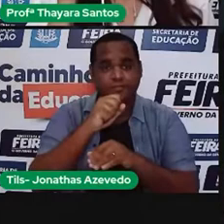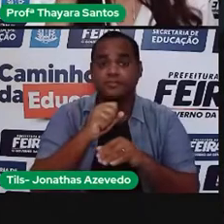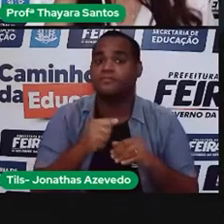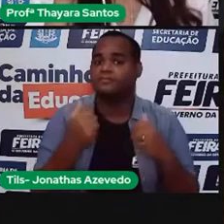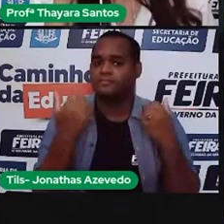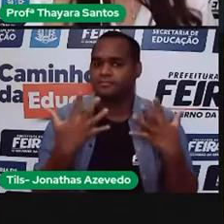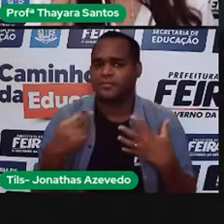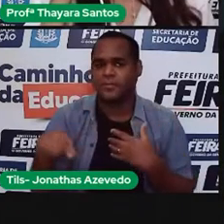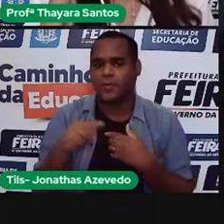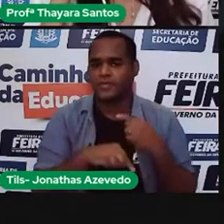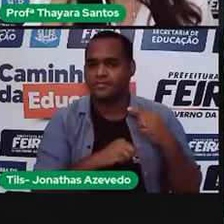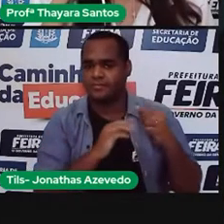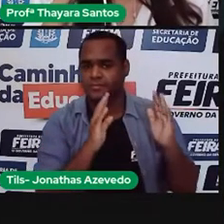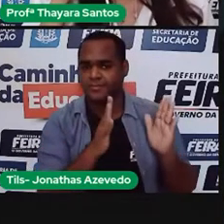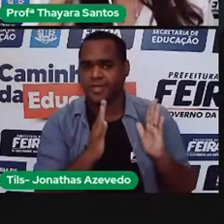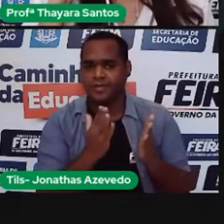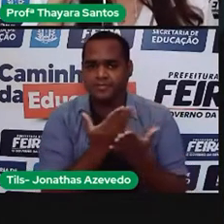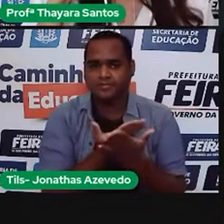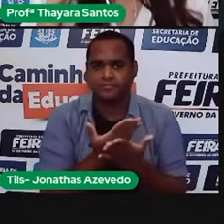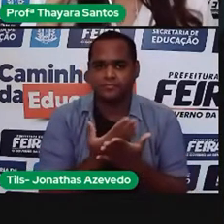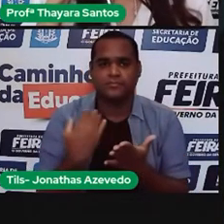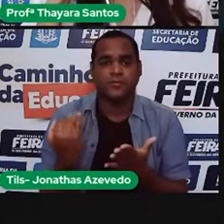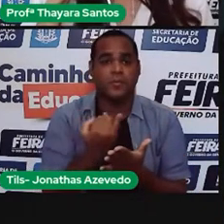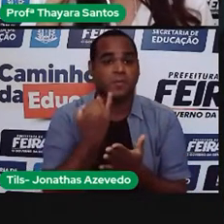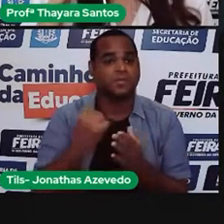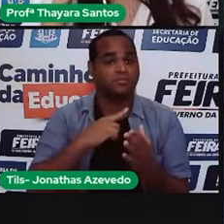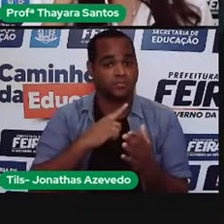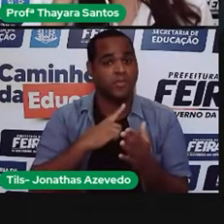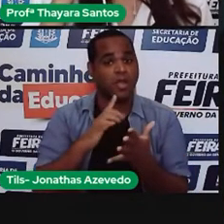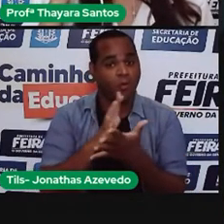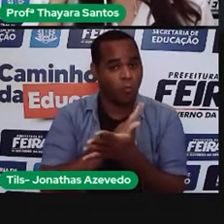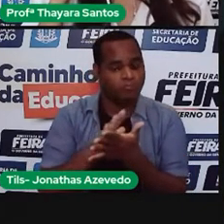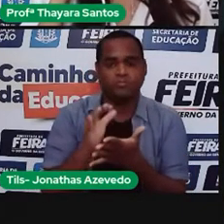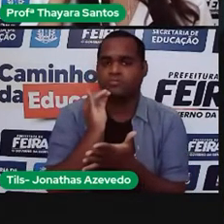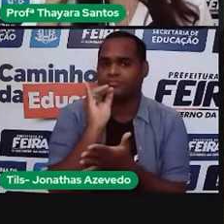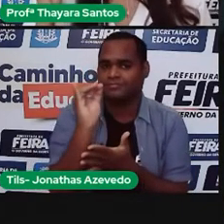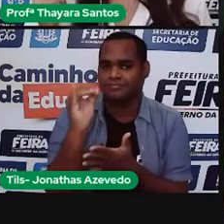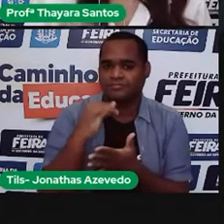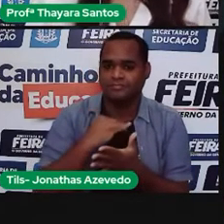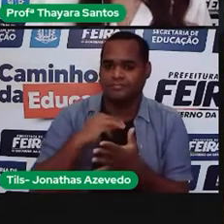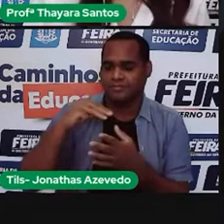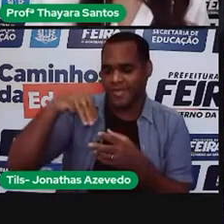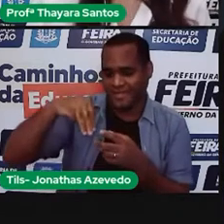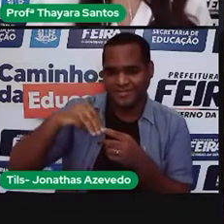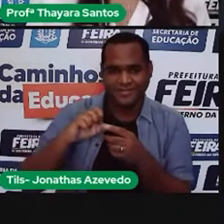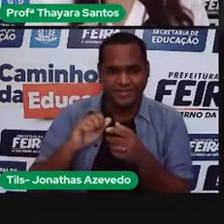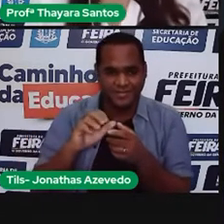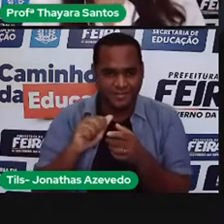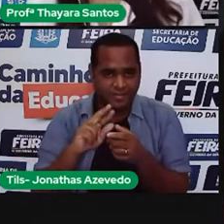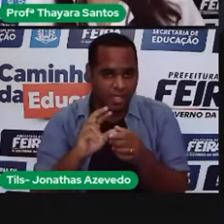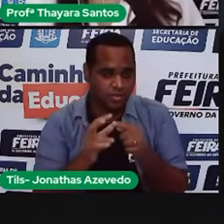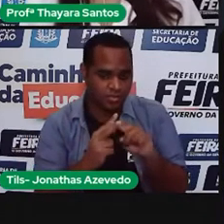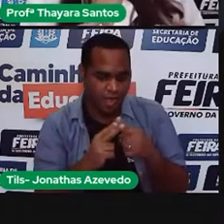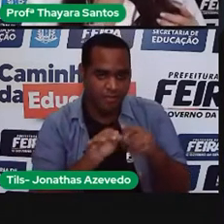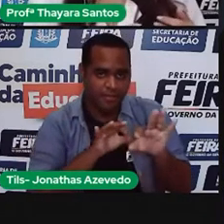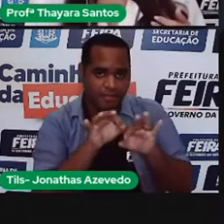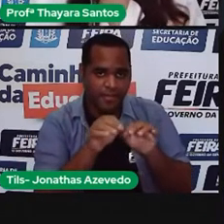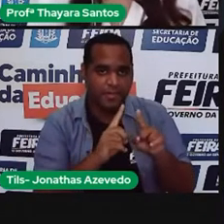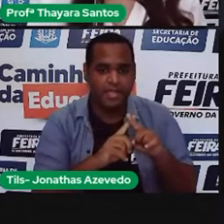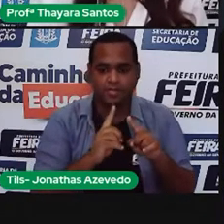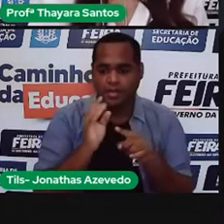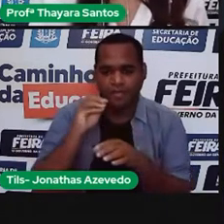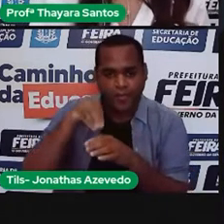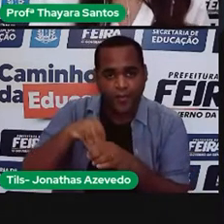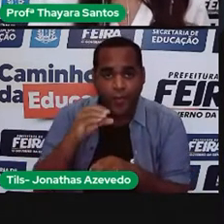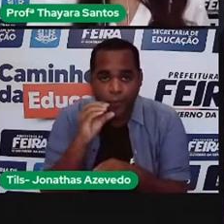Então, a gente já estudou antes que existem alguns tipos de energia, né? Tem energia mecânica, tem energia térmica, tem energia